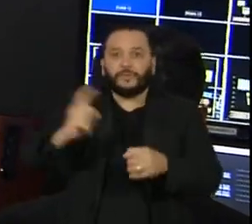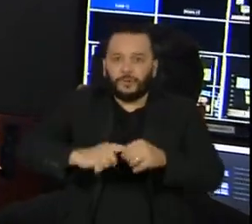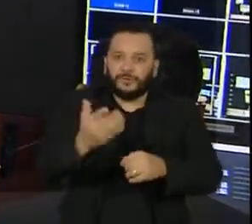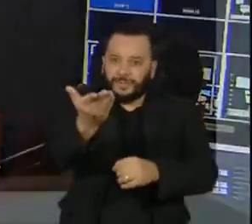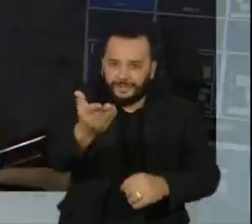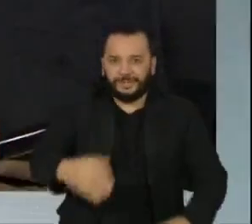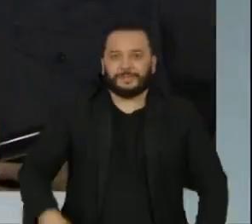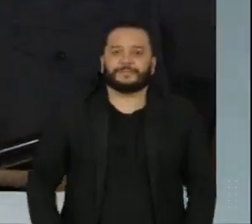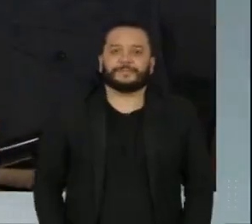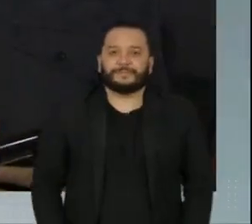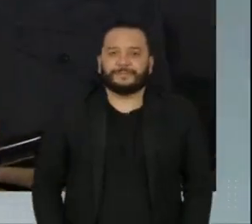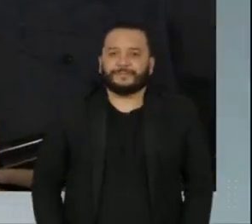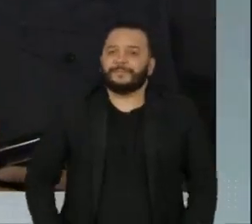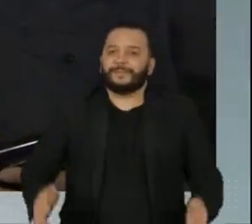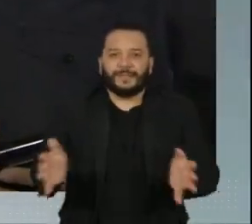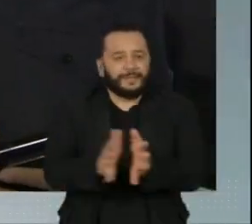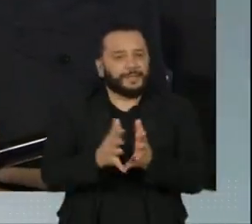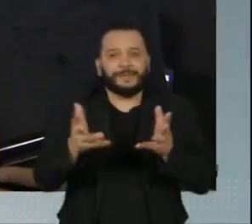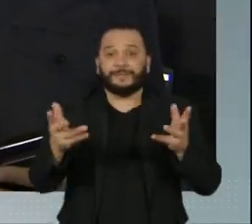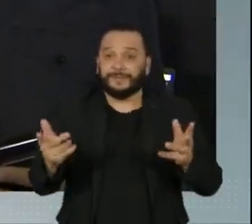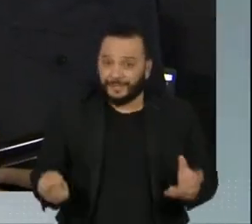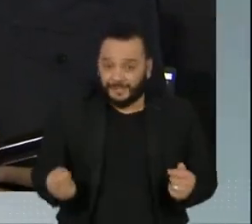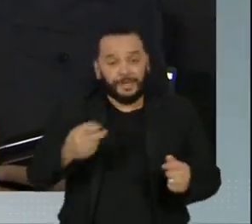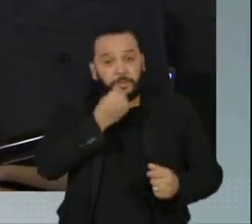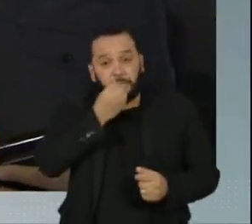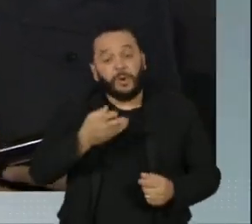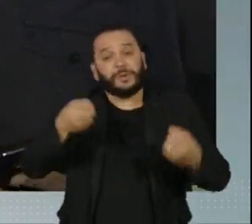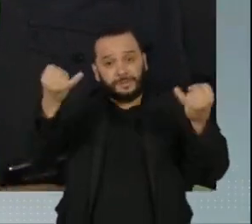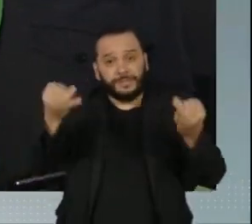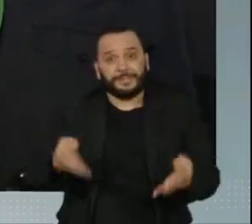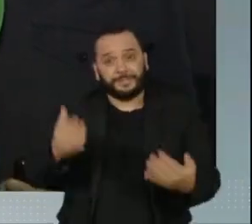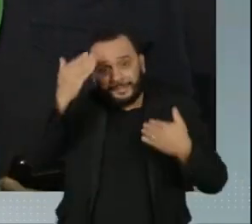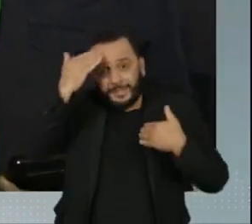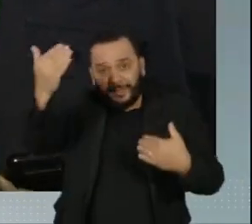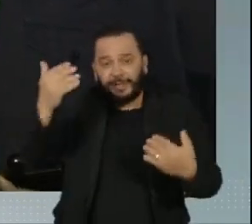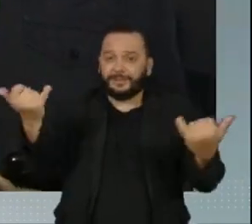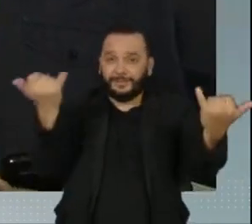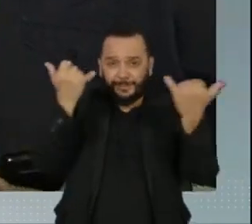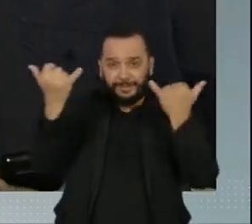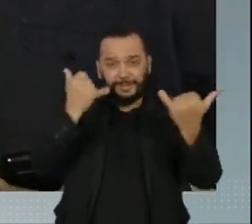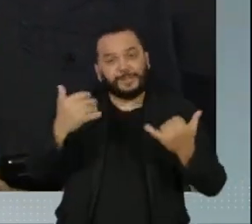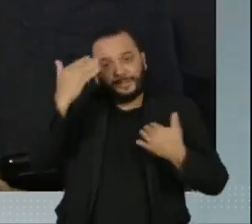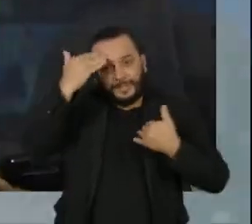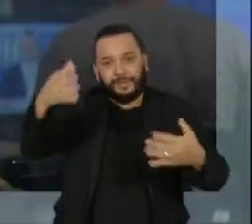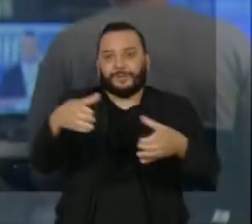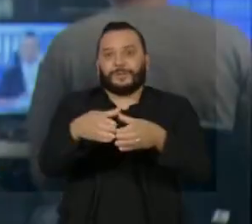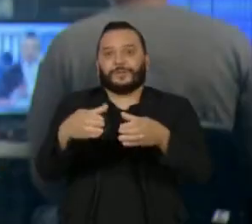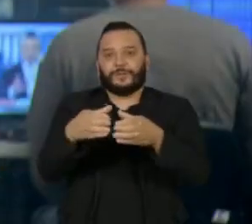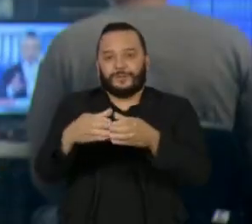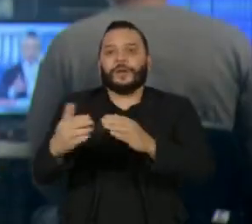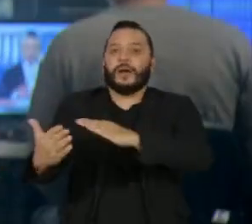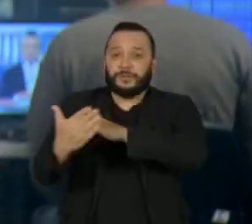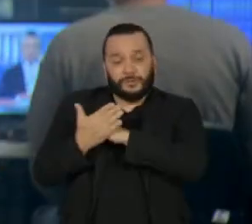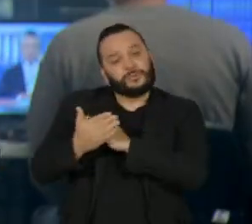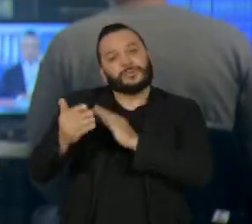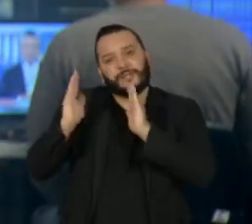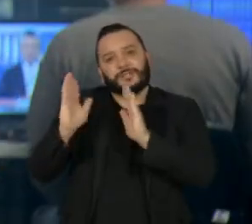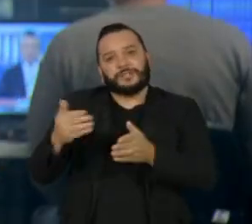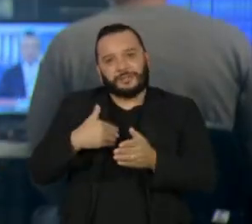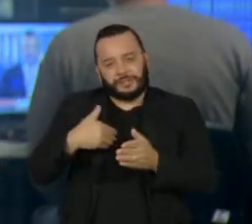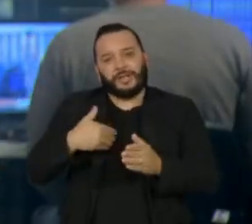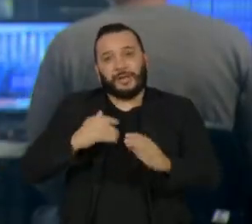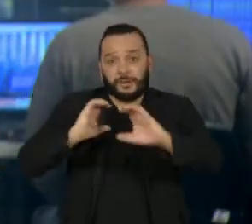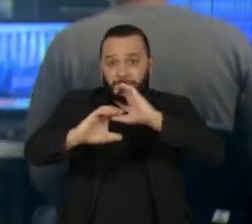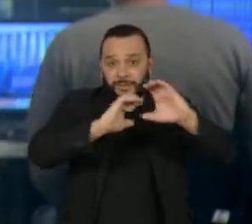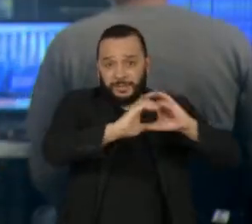com vocês aí no estúdio. Maravilha, ótima explicação. Obrigado pelas informações e obrigado a esse time aí que nos ajuda a chegar a mais gente com